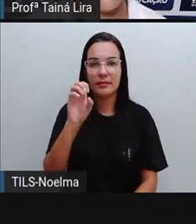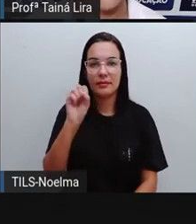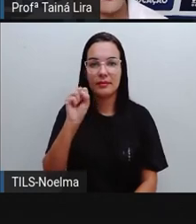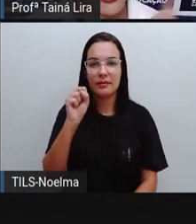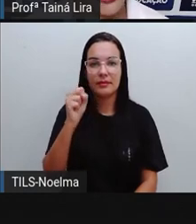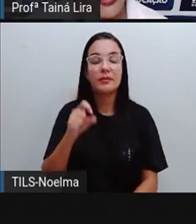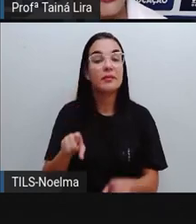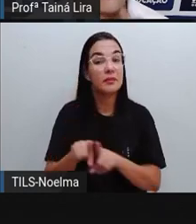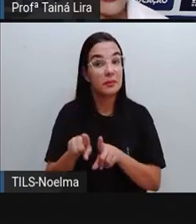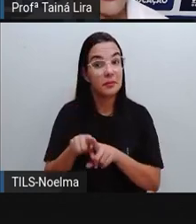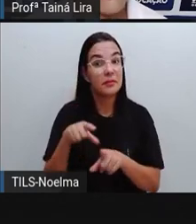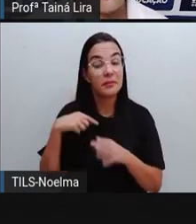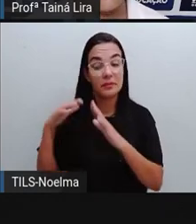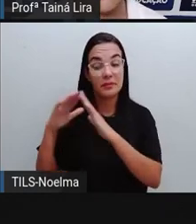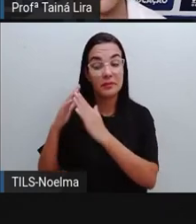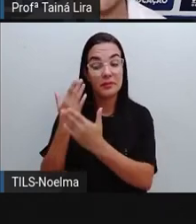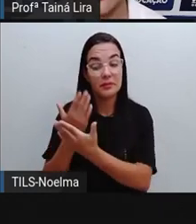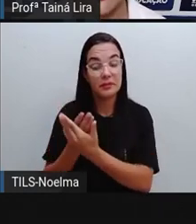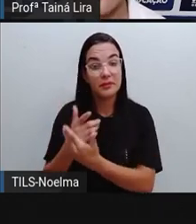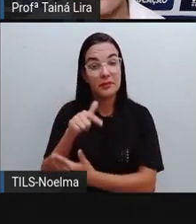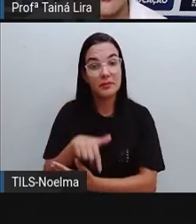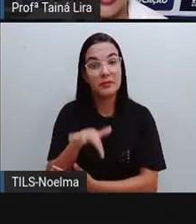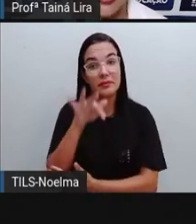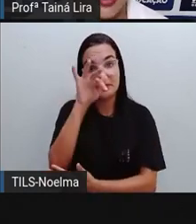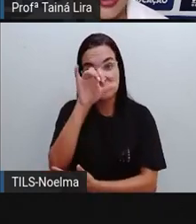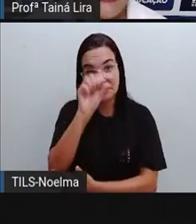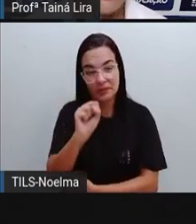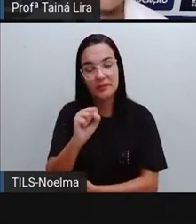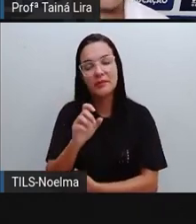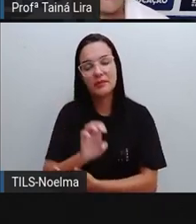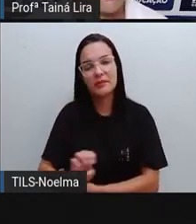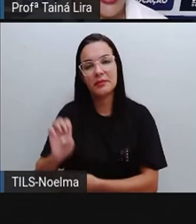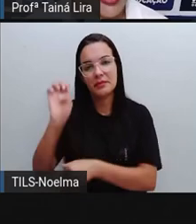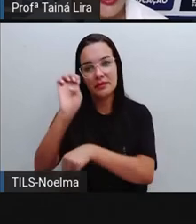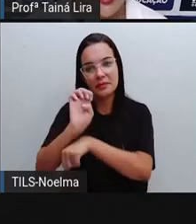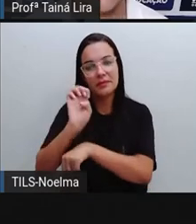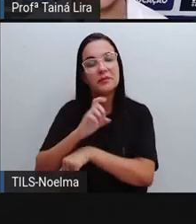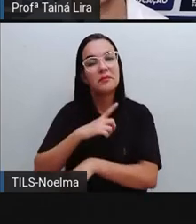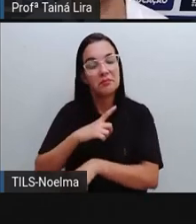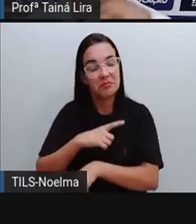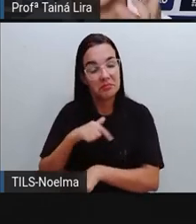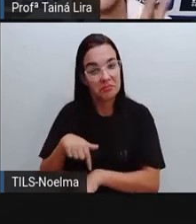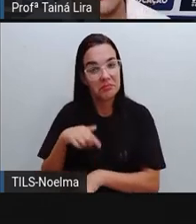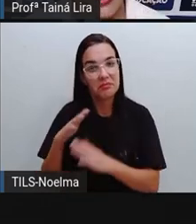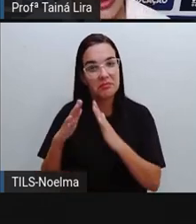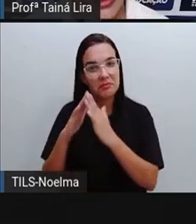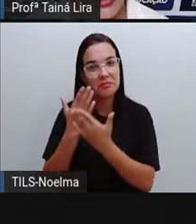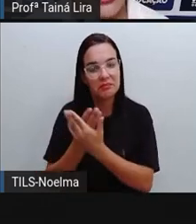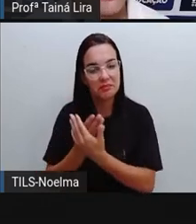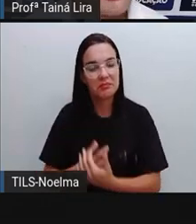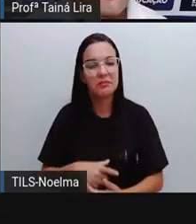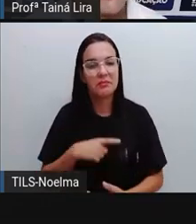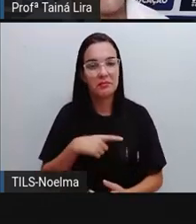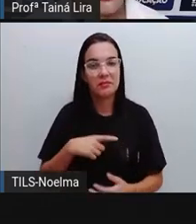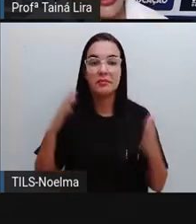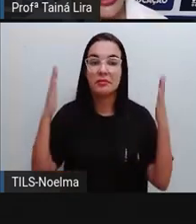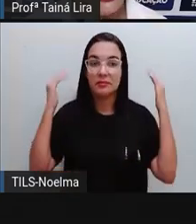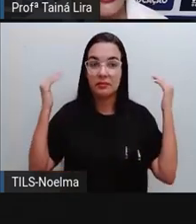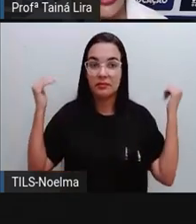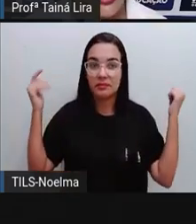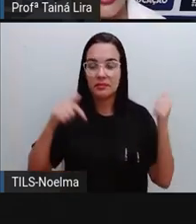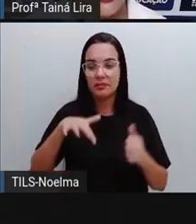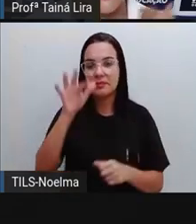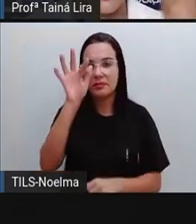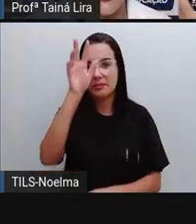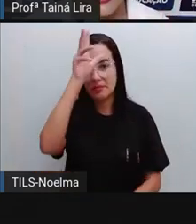escola estadual que tem esse nome aqui em Feira de Santana, tá? Então, Eduardo Frois da Mota também foi prefeito